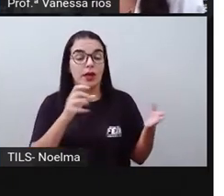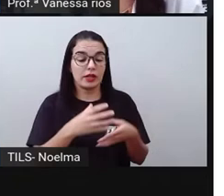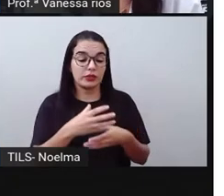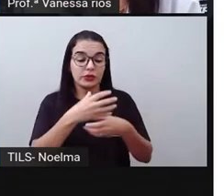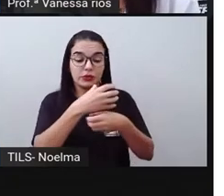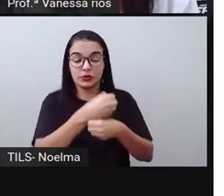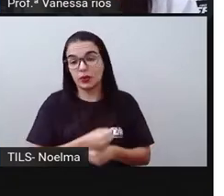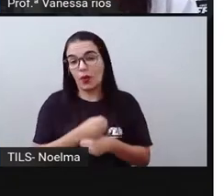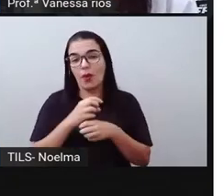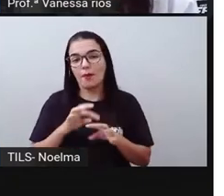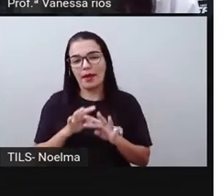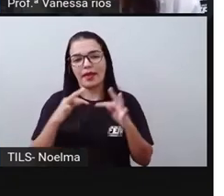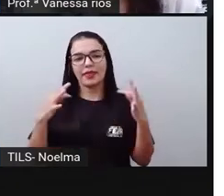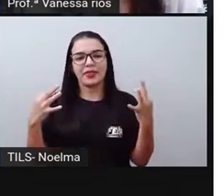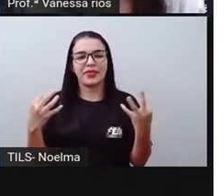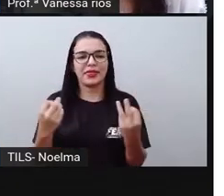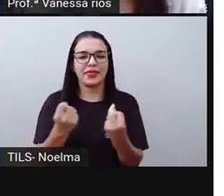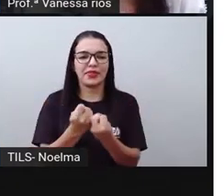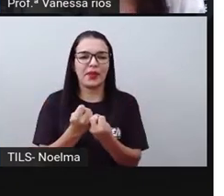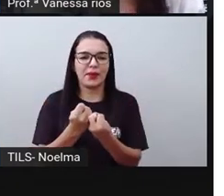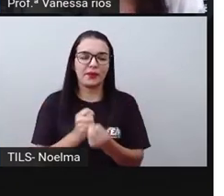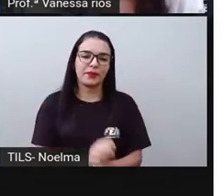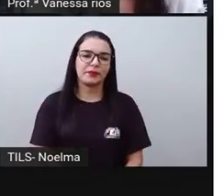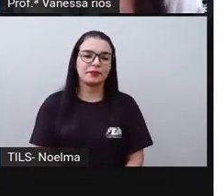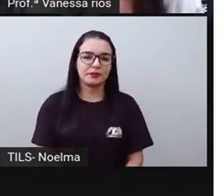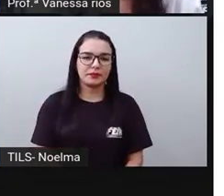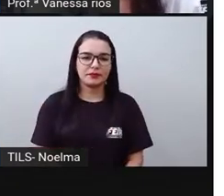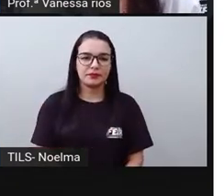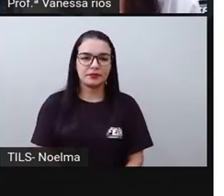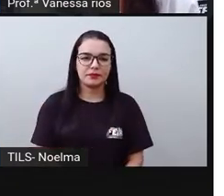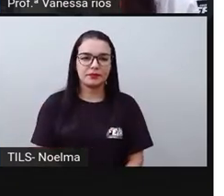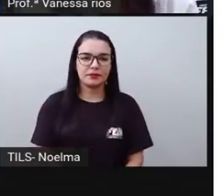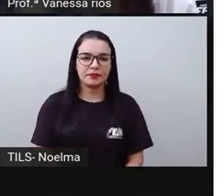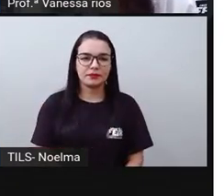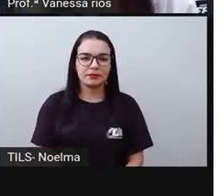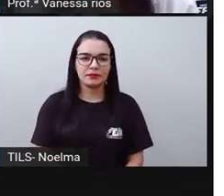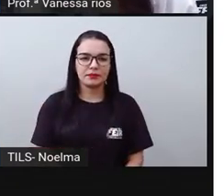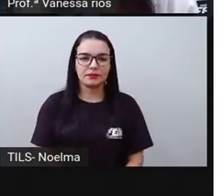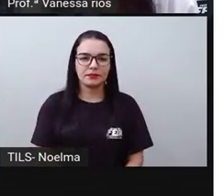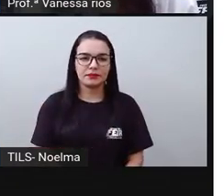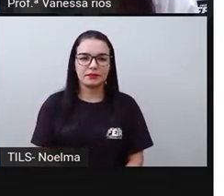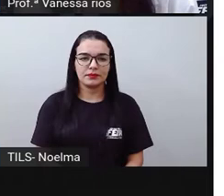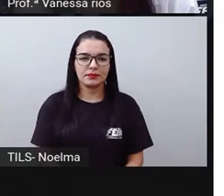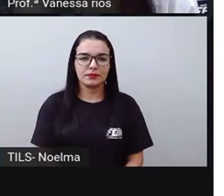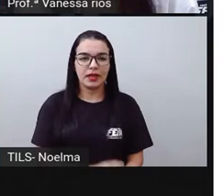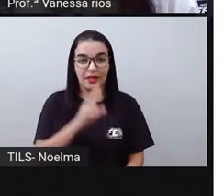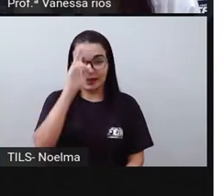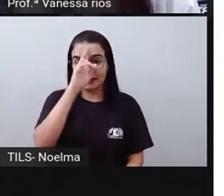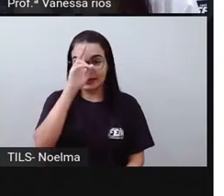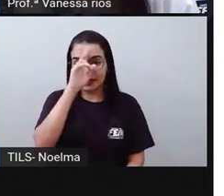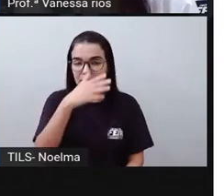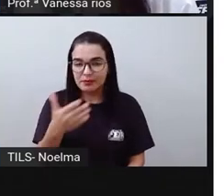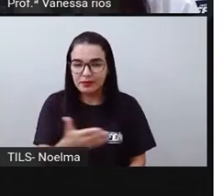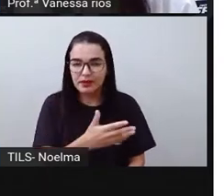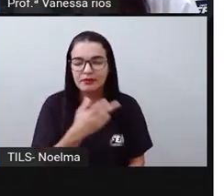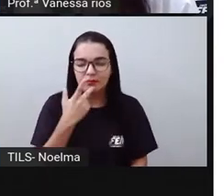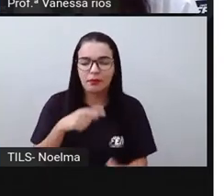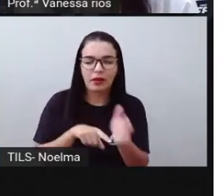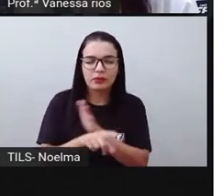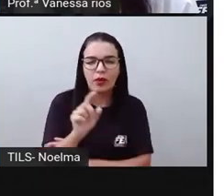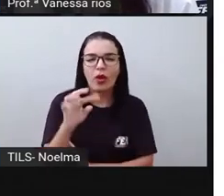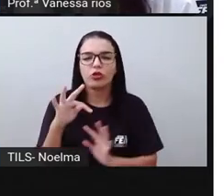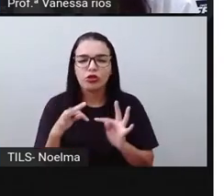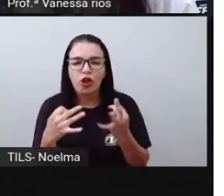soma dessas parcelas, nós chamamos de suma ou total. Lembra lá que o problema pedia o total de